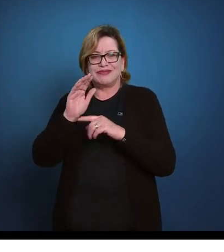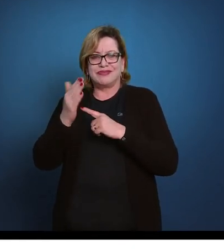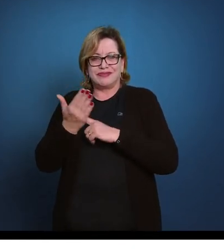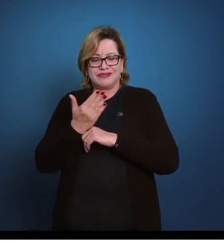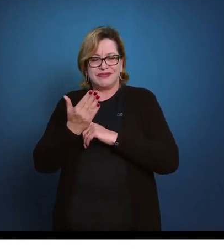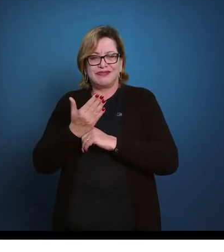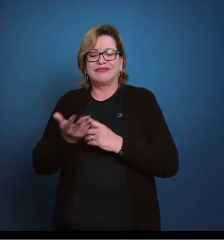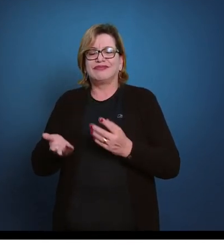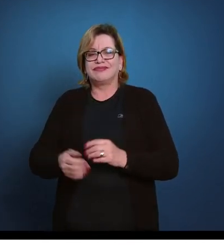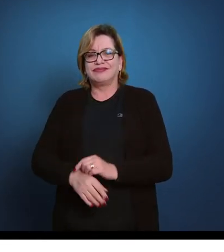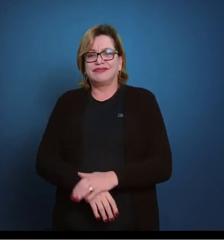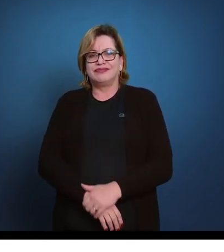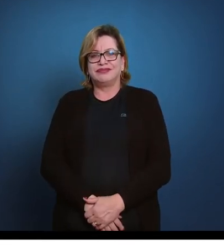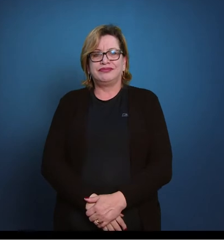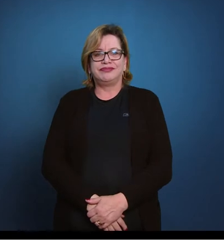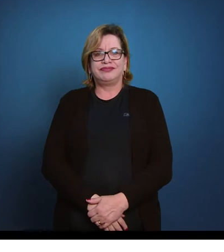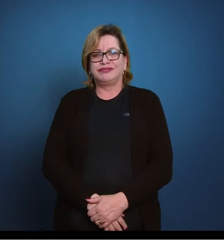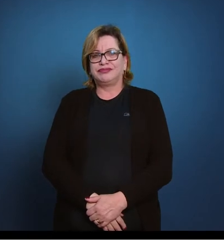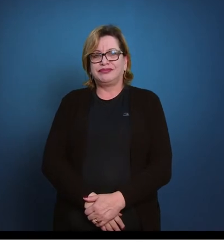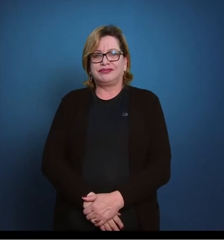Lembra do... Venha, Carol.